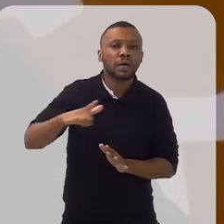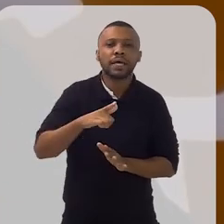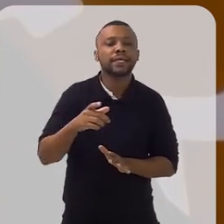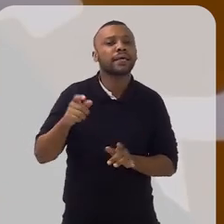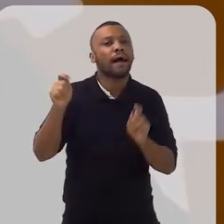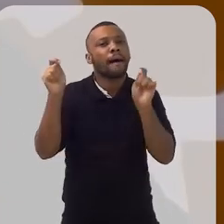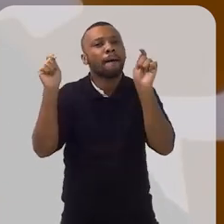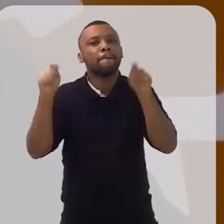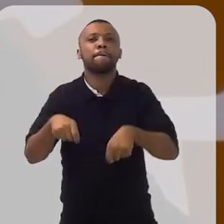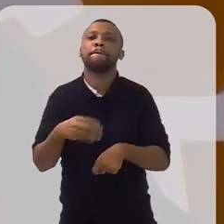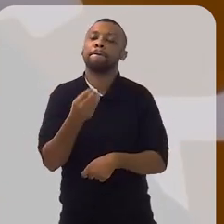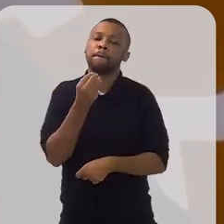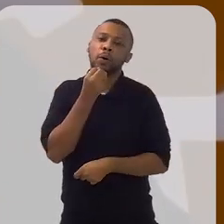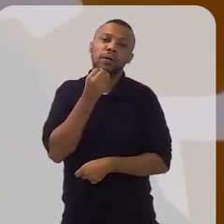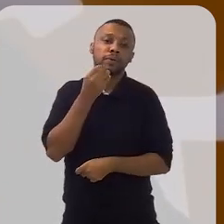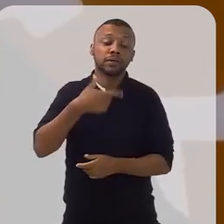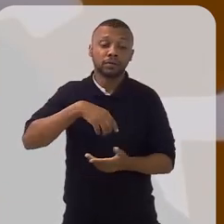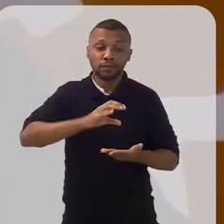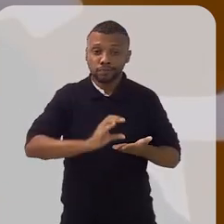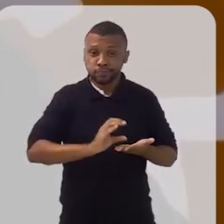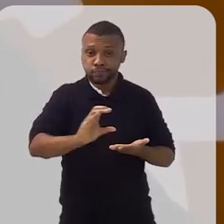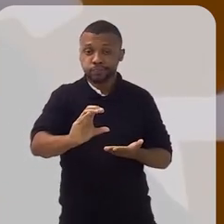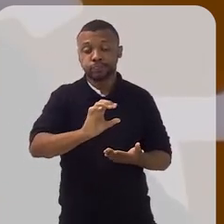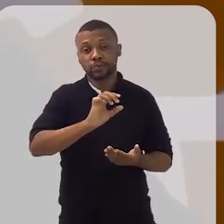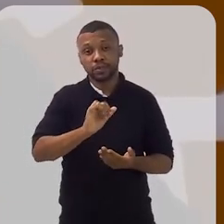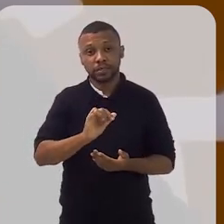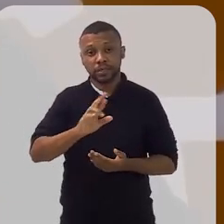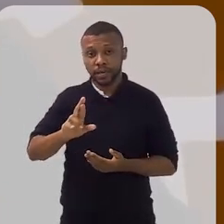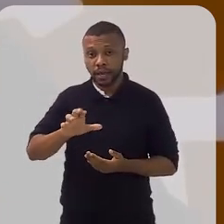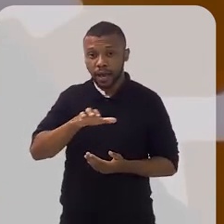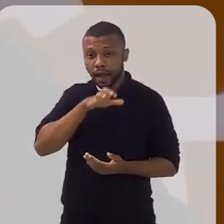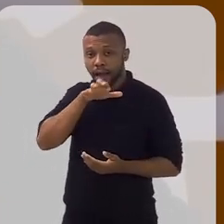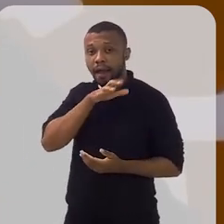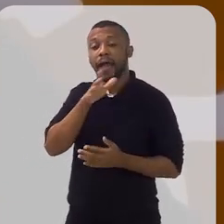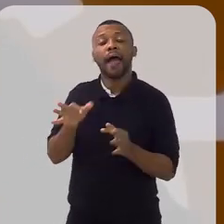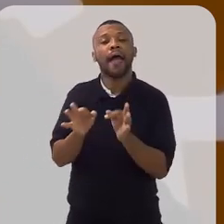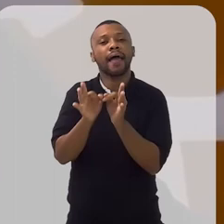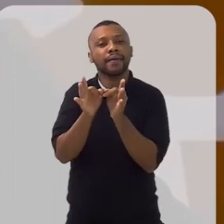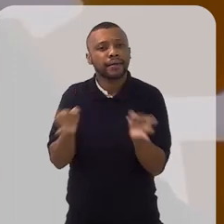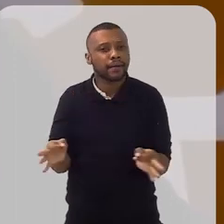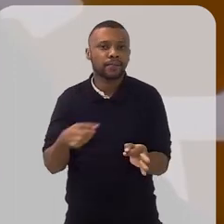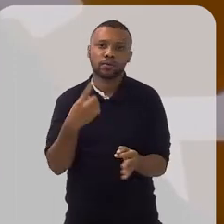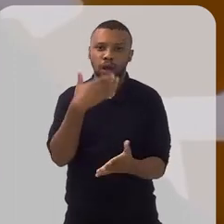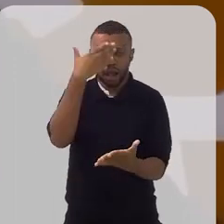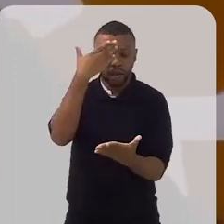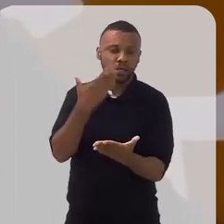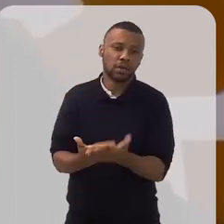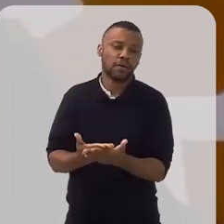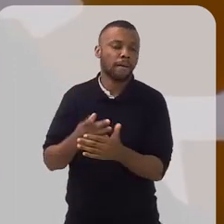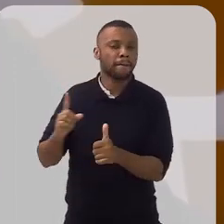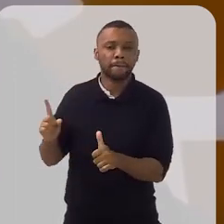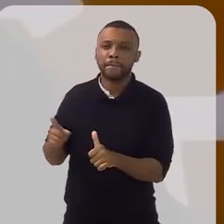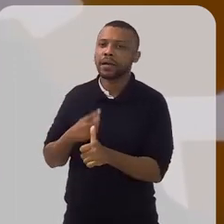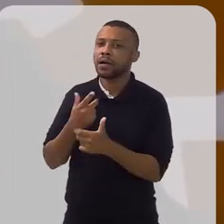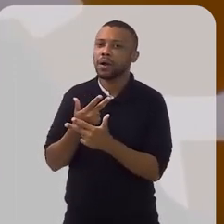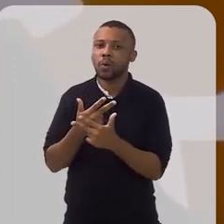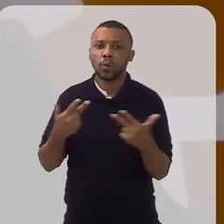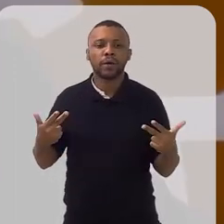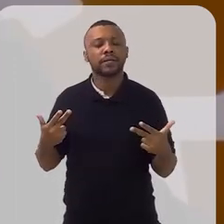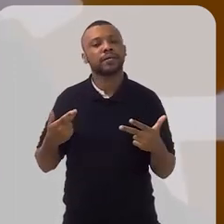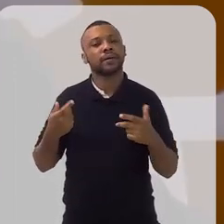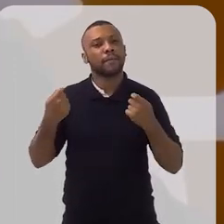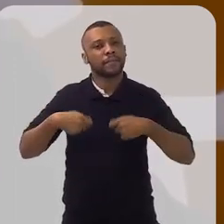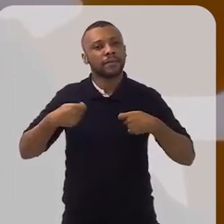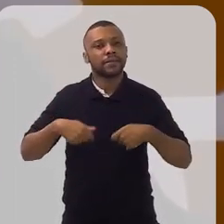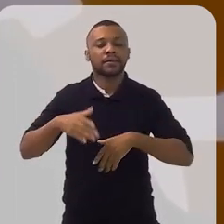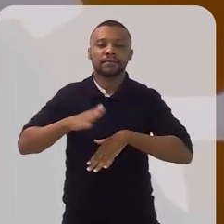existe possibilidade de acontecer. E a destinação do imposto de renda é mais simples do que a gente acredita. Então, a primeira